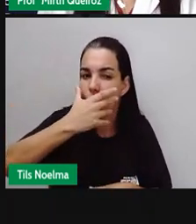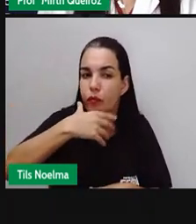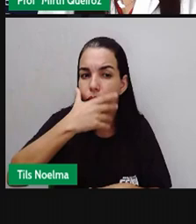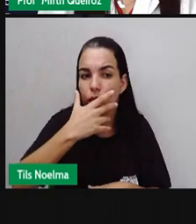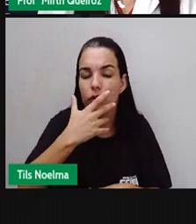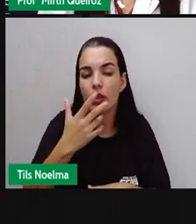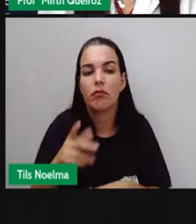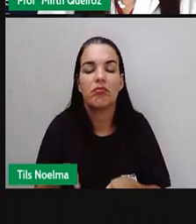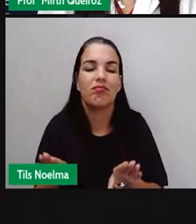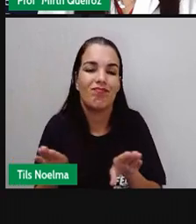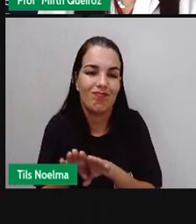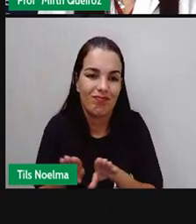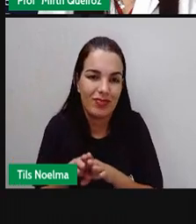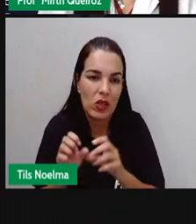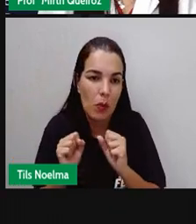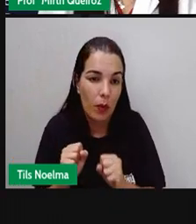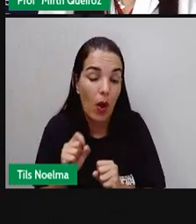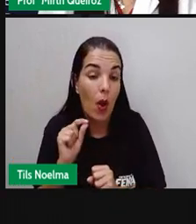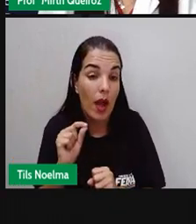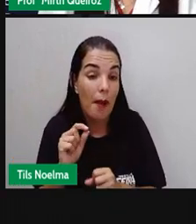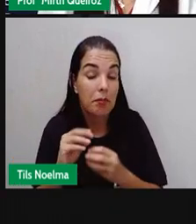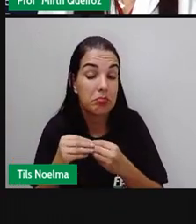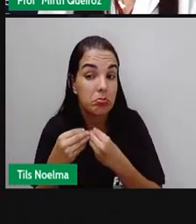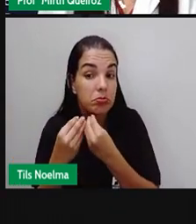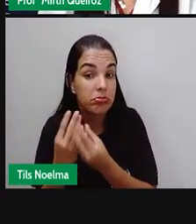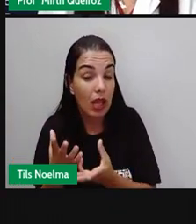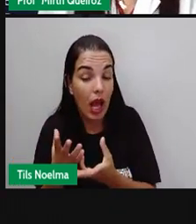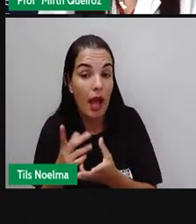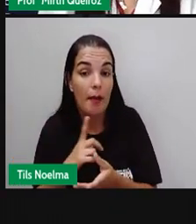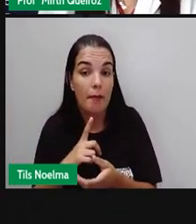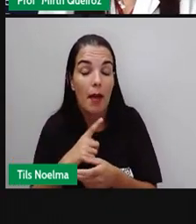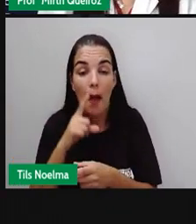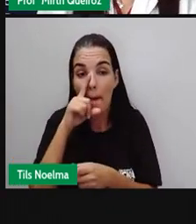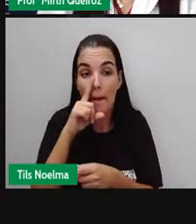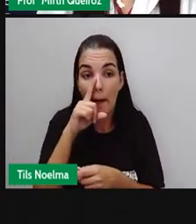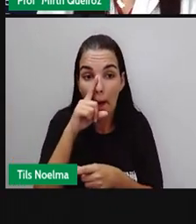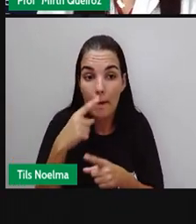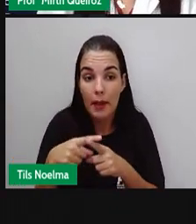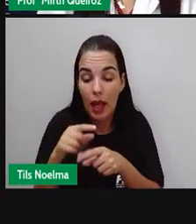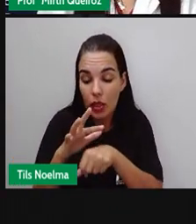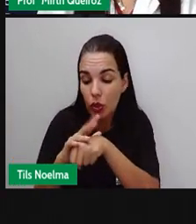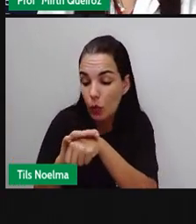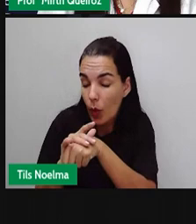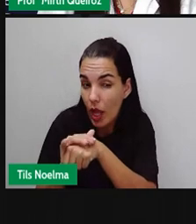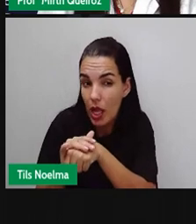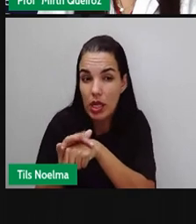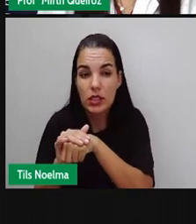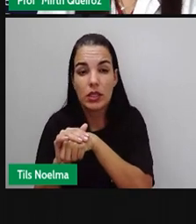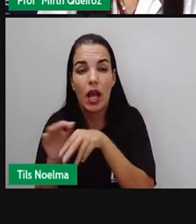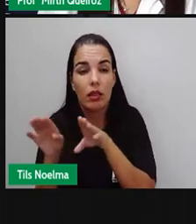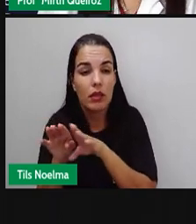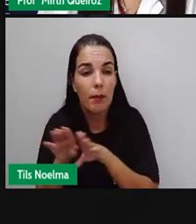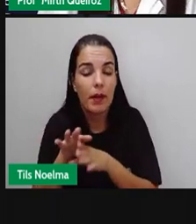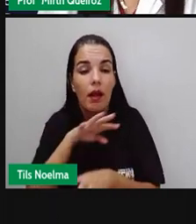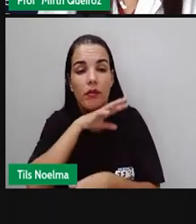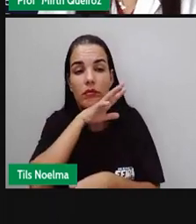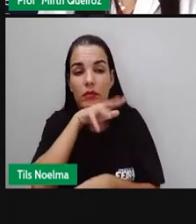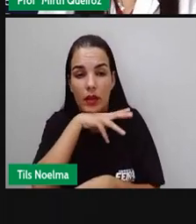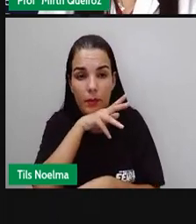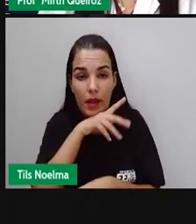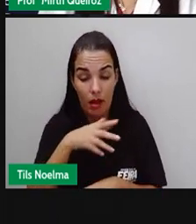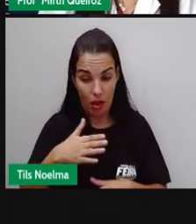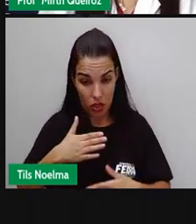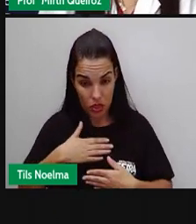Esses fungos, eles podem causar tanto doenças em plantas, como também em animais.